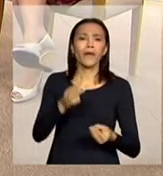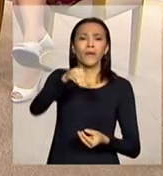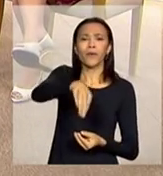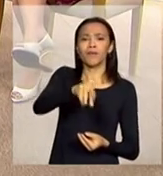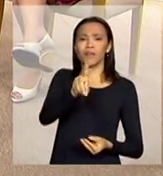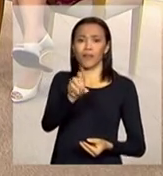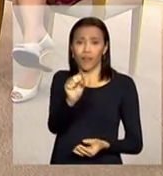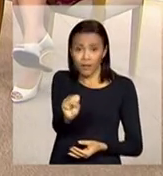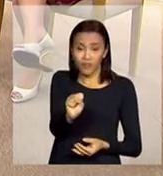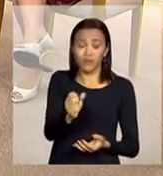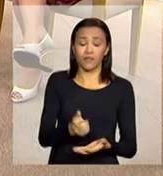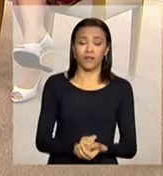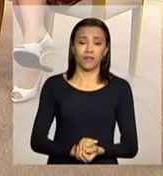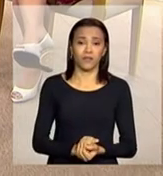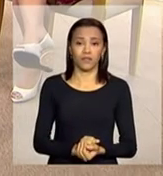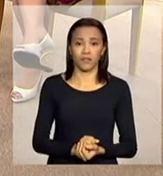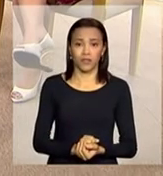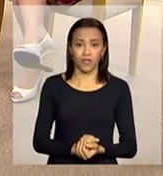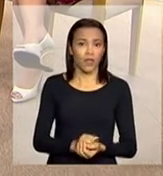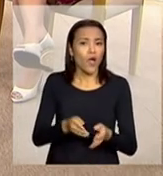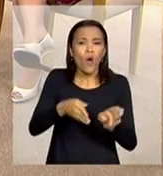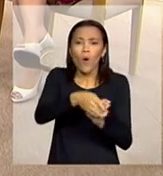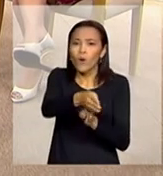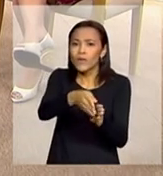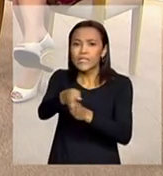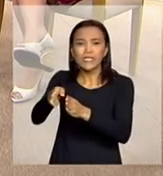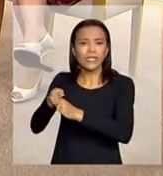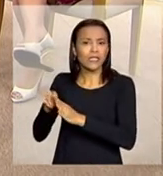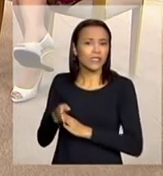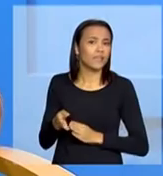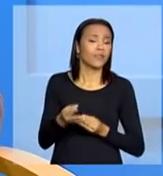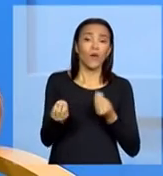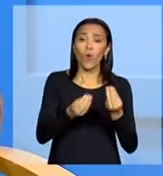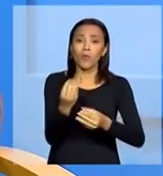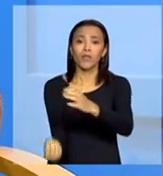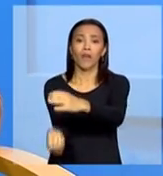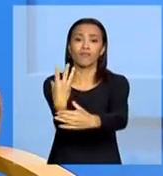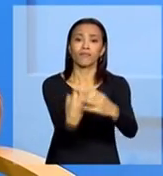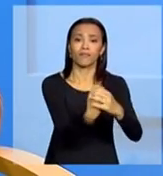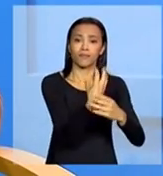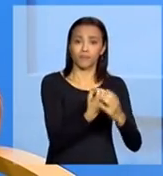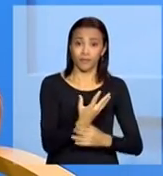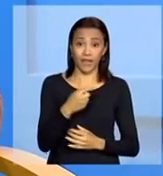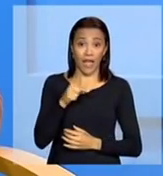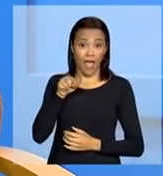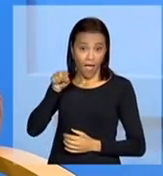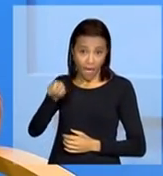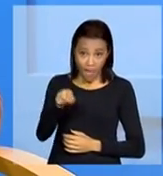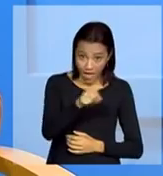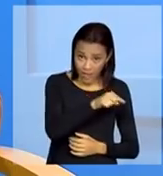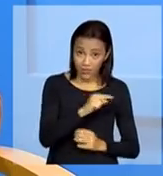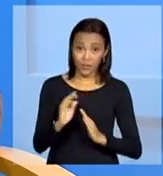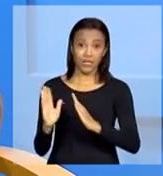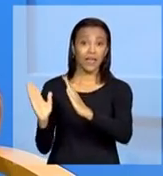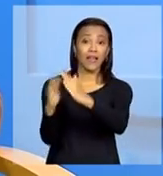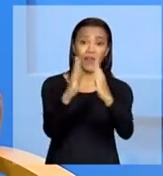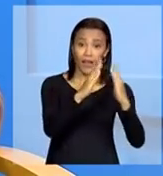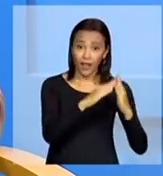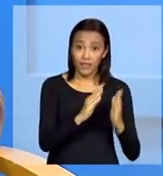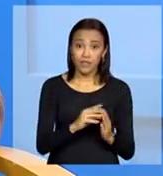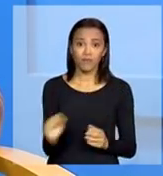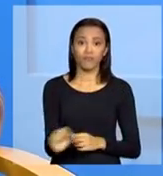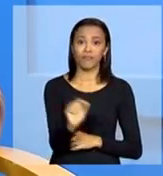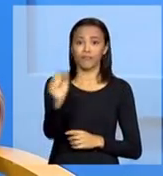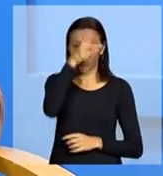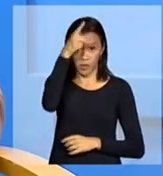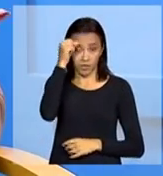orientando está implementando essas residências nos municípios